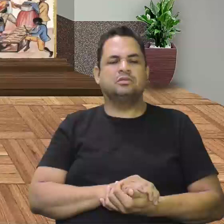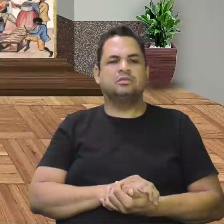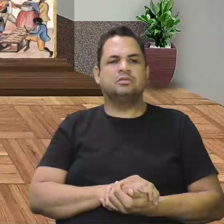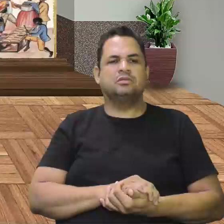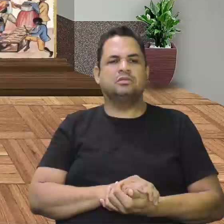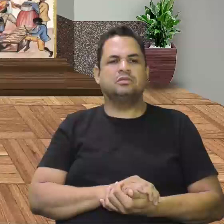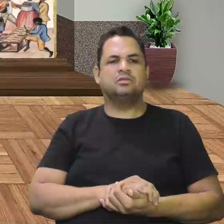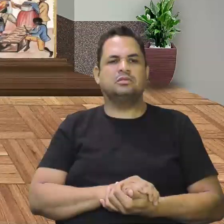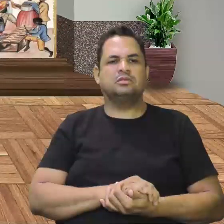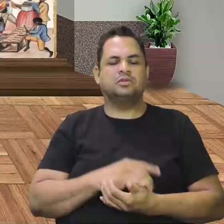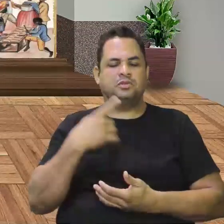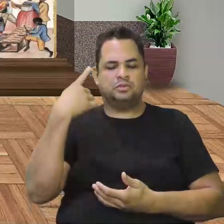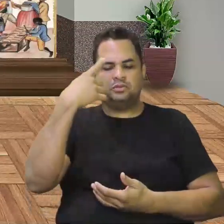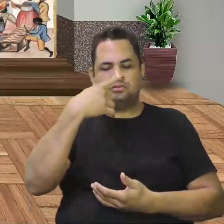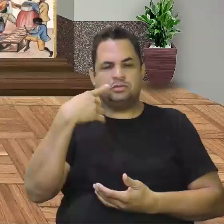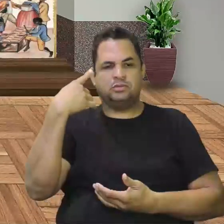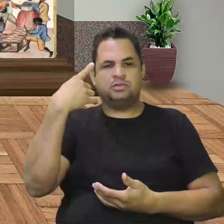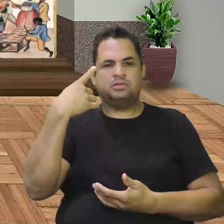Os espanhóis.